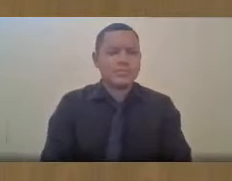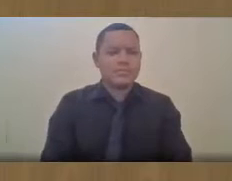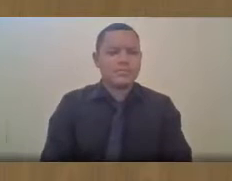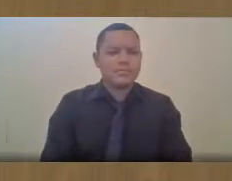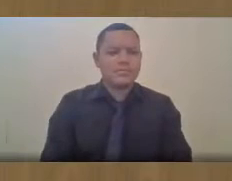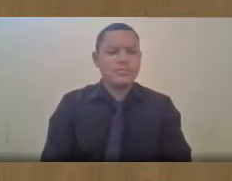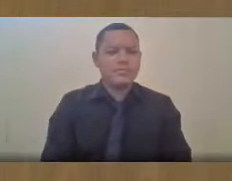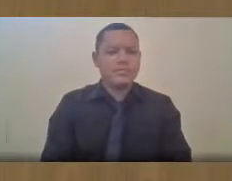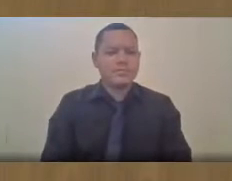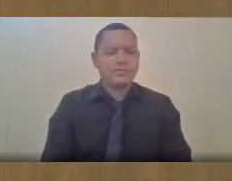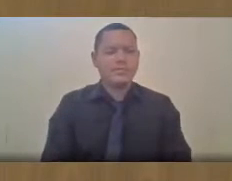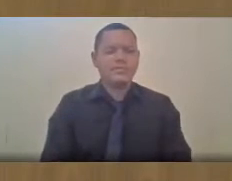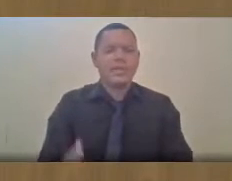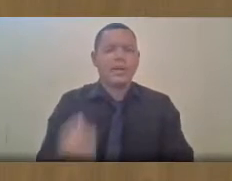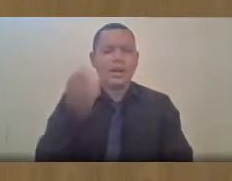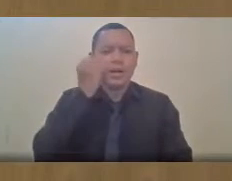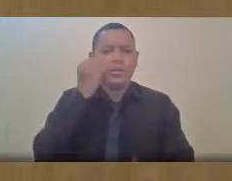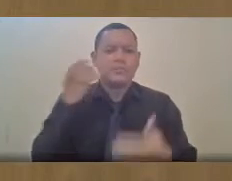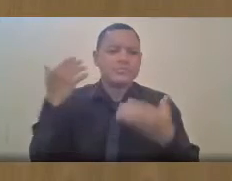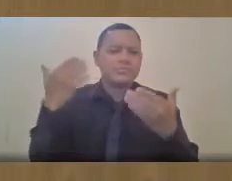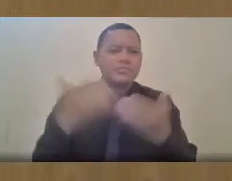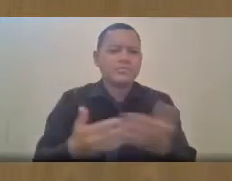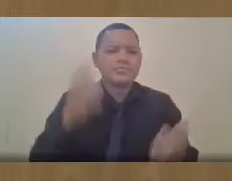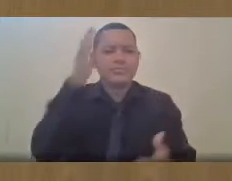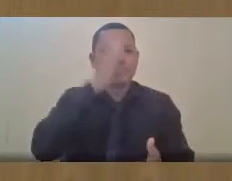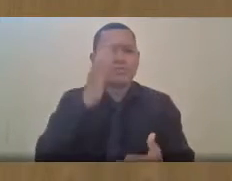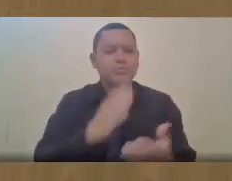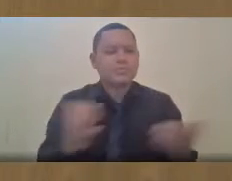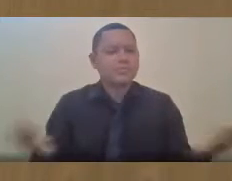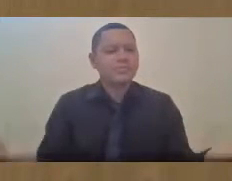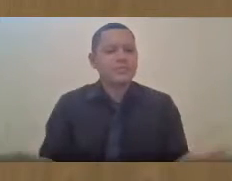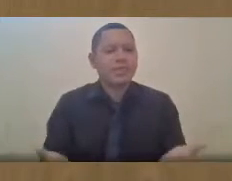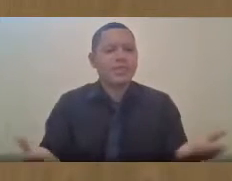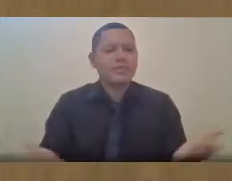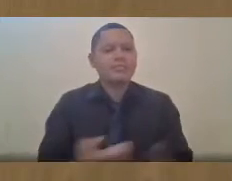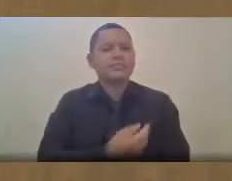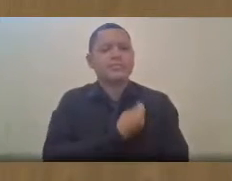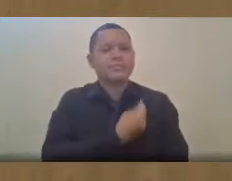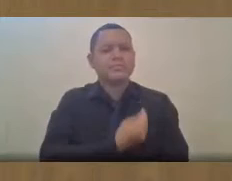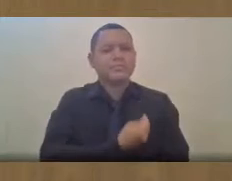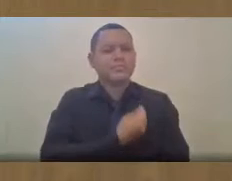Olha onde o Brasil chegou. Olha onde nós estamos.